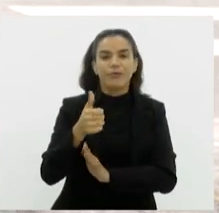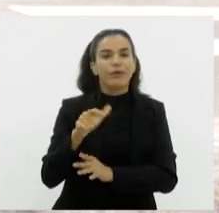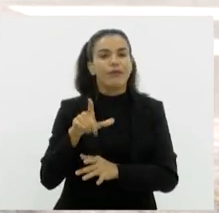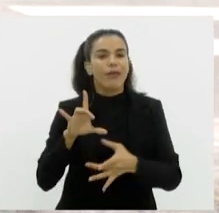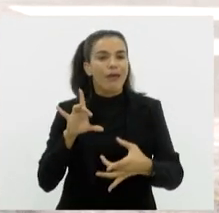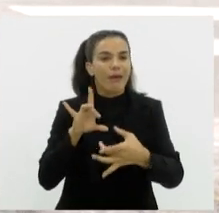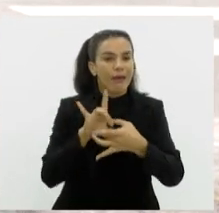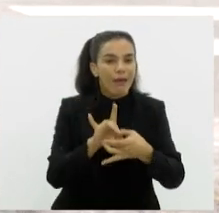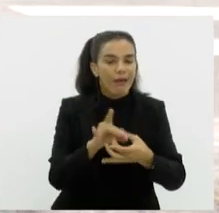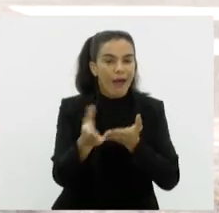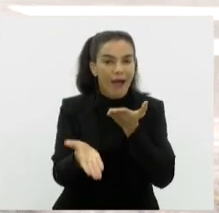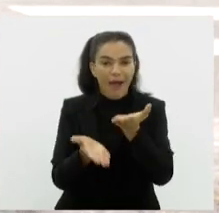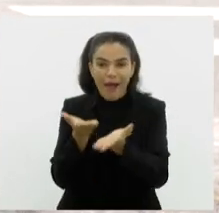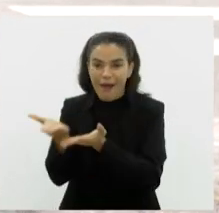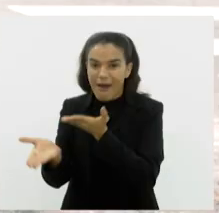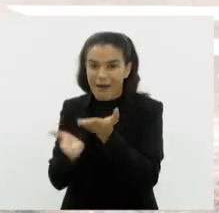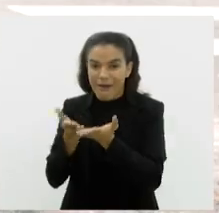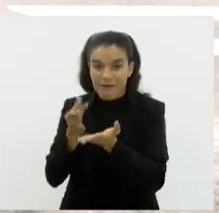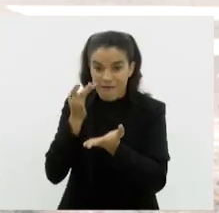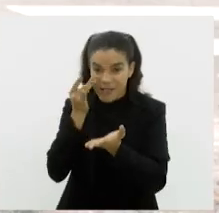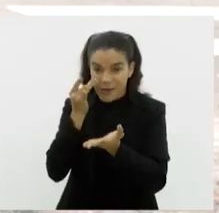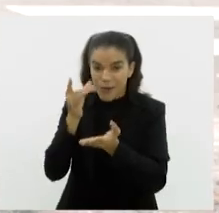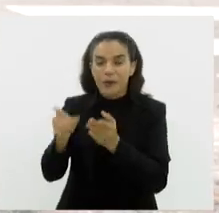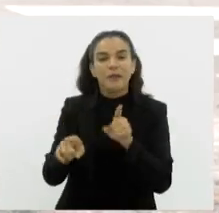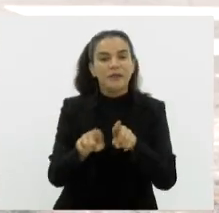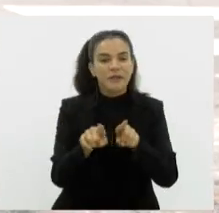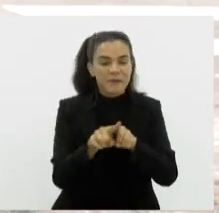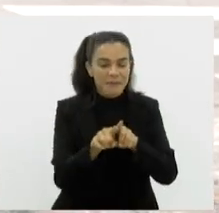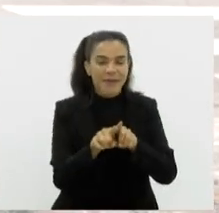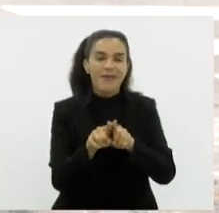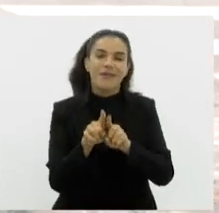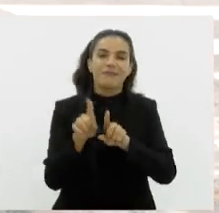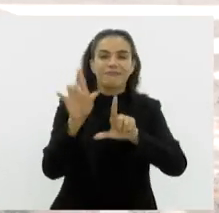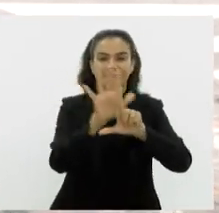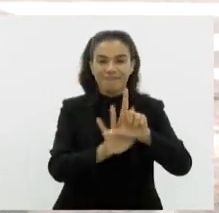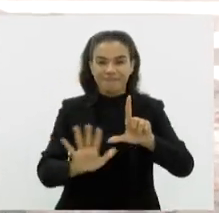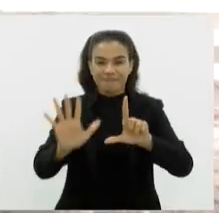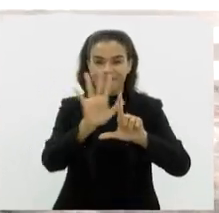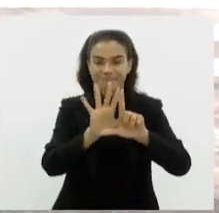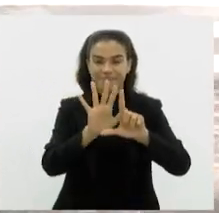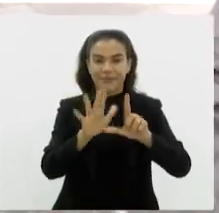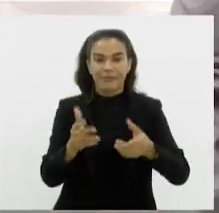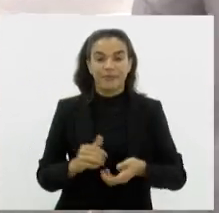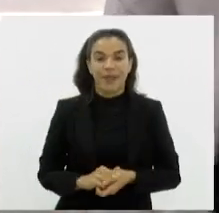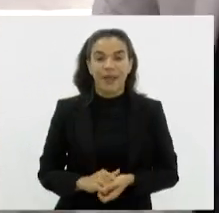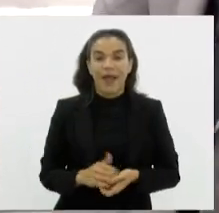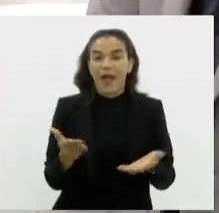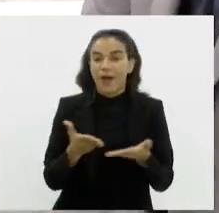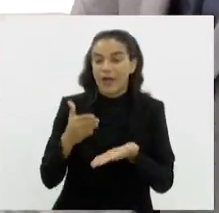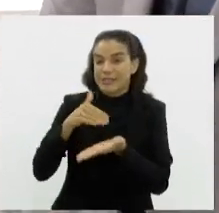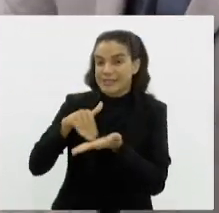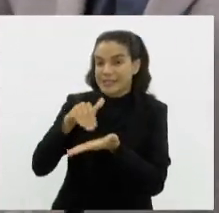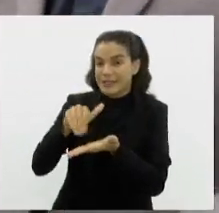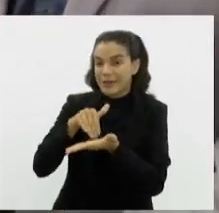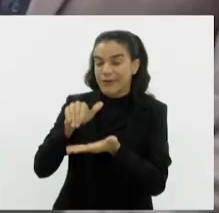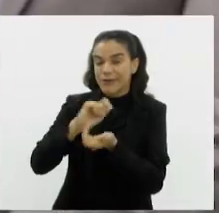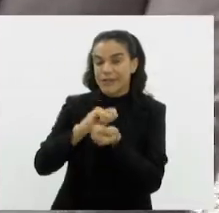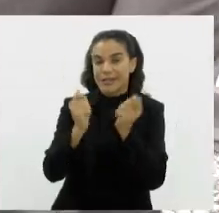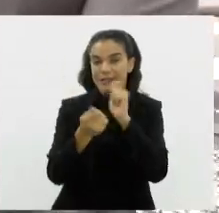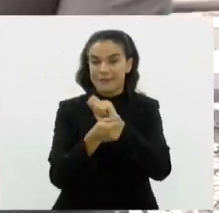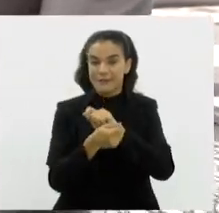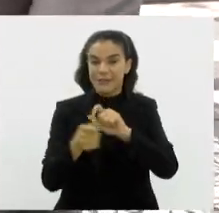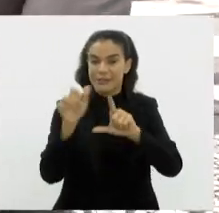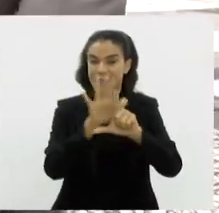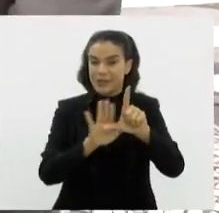prestação de serviços no ambiente físico, tanto no digital também. Nós vamos conversar agora com o secretário estadual de Transformação Digital,